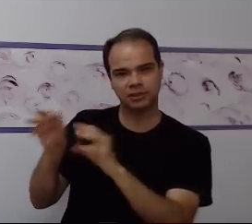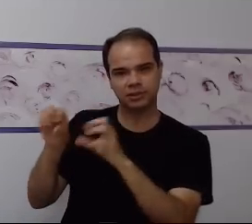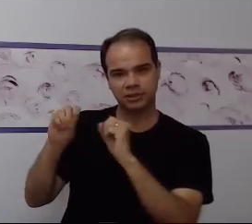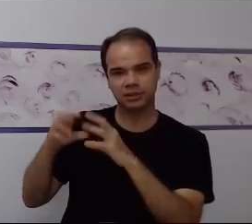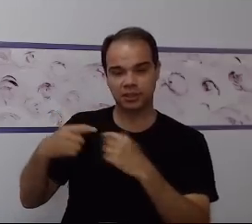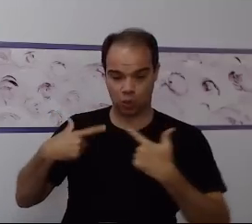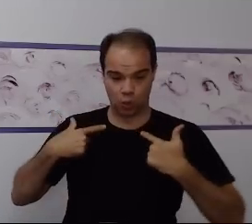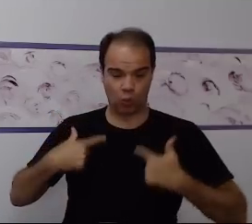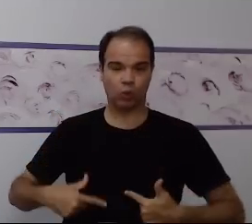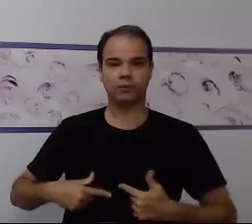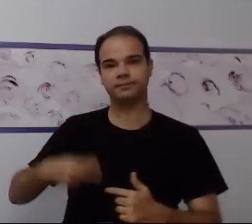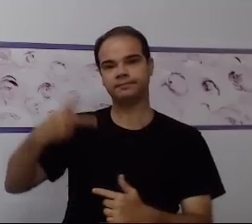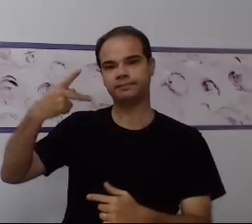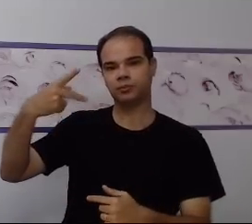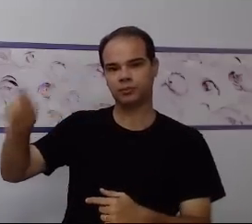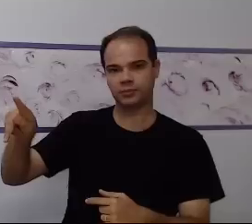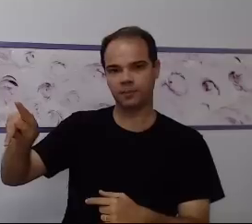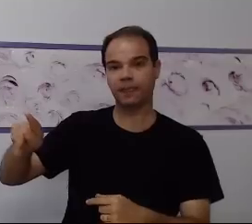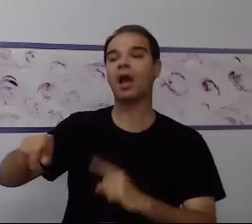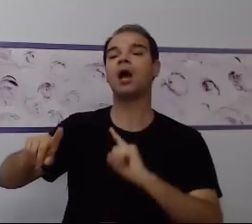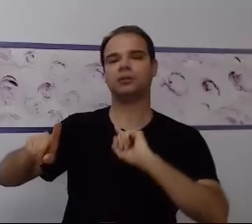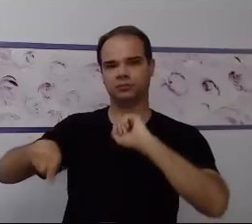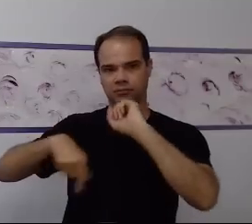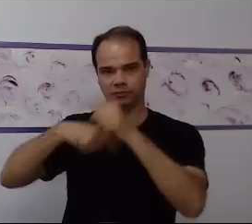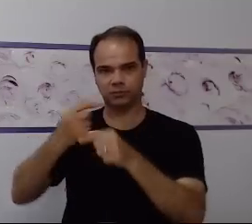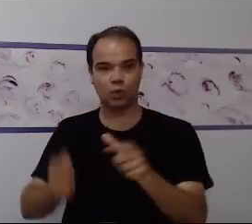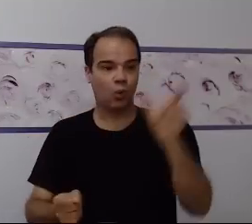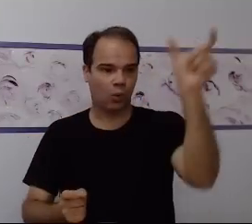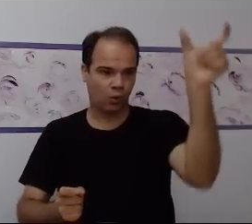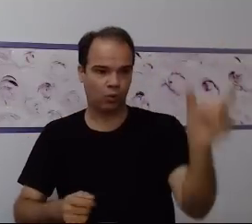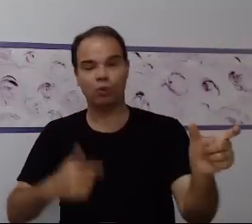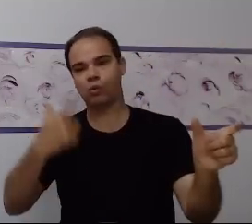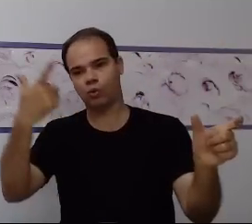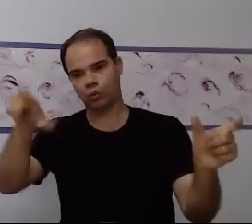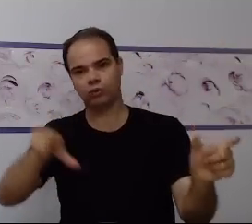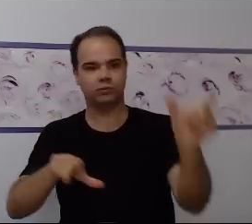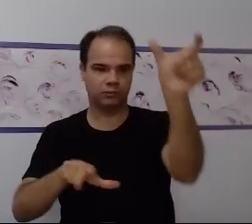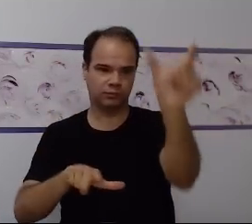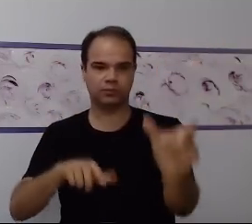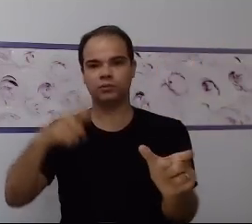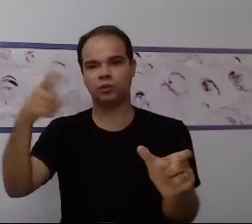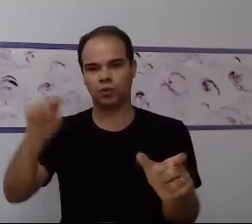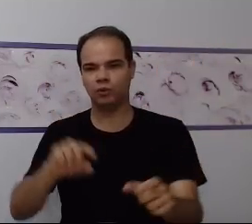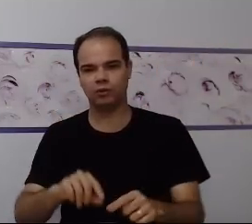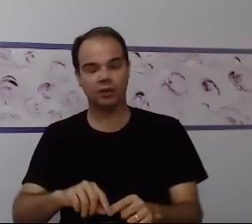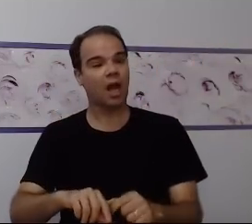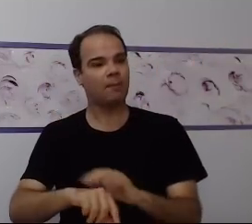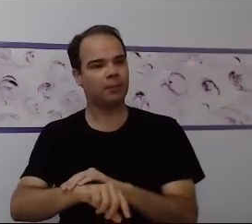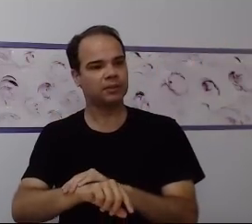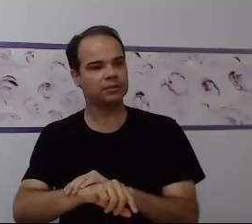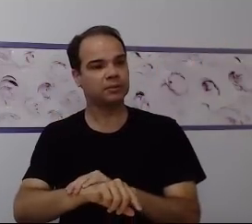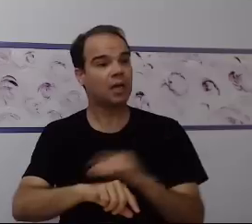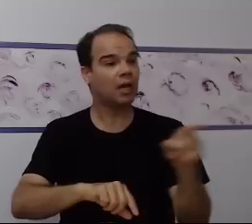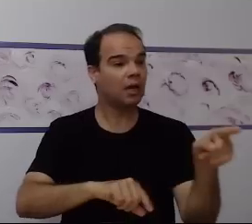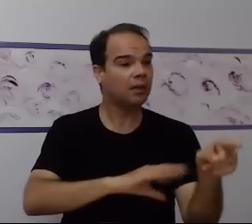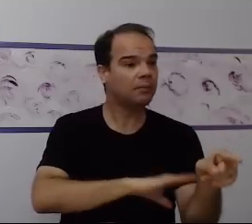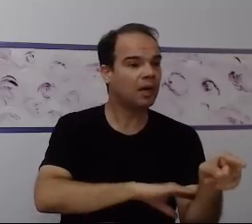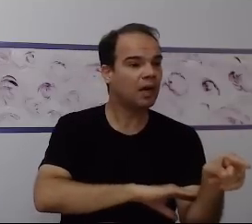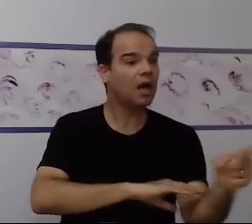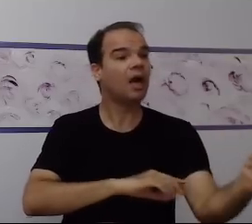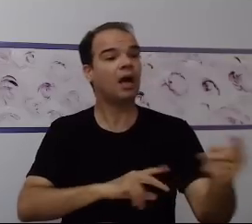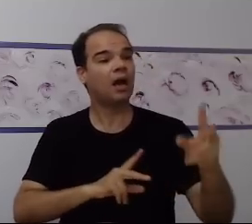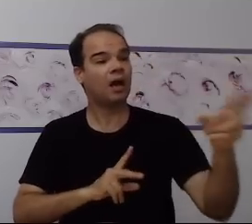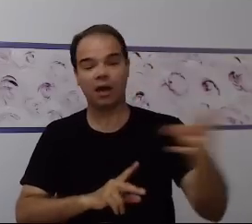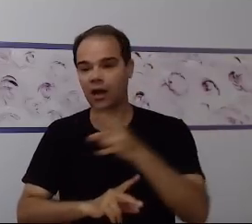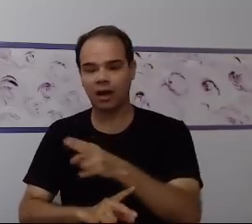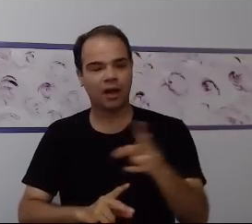dela, pra daí sim chegar no corpo do colega, ou no corpo de uma imagem estereótipa, ou de qualquer outra situação. É